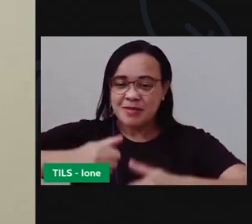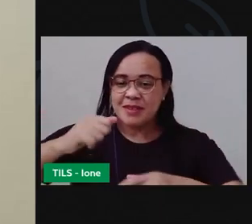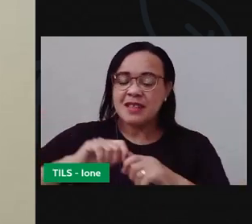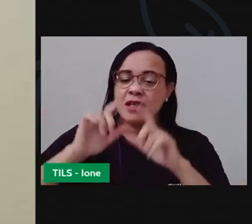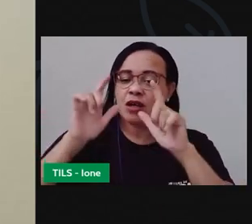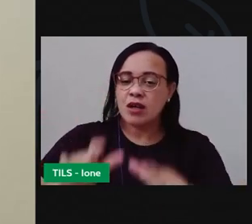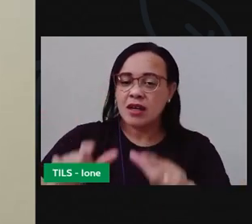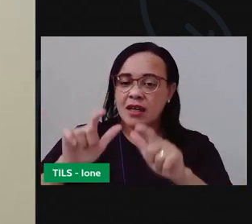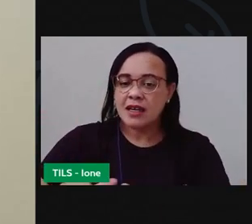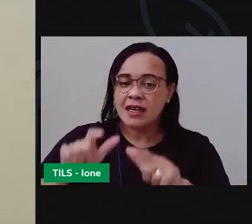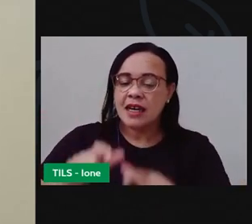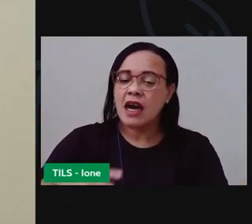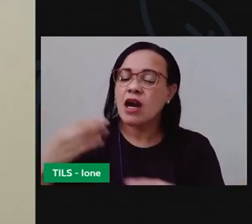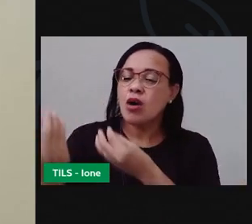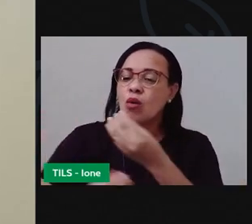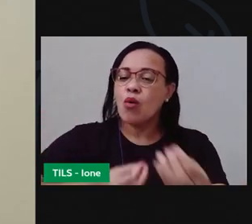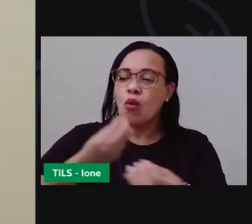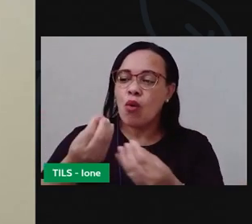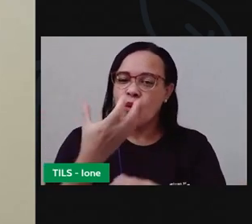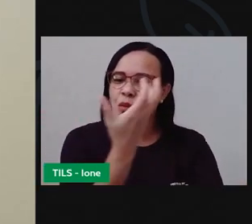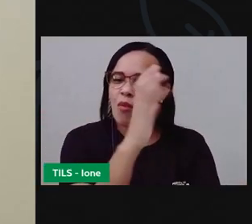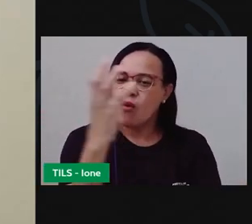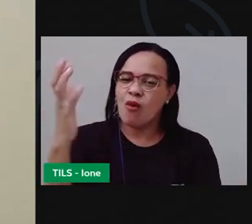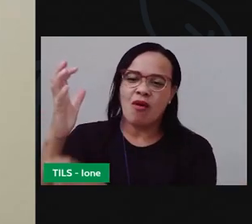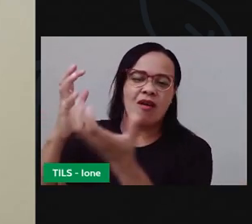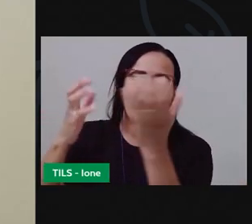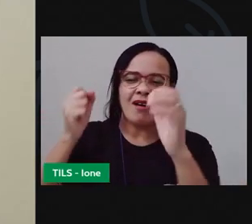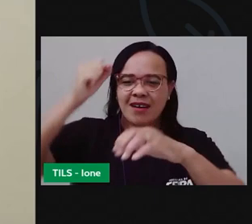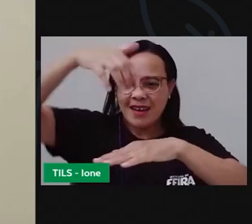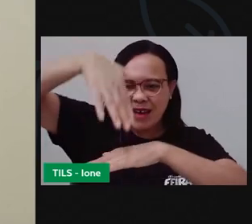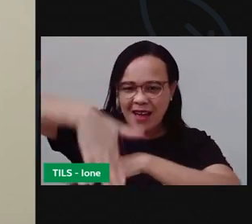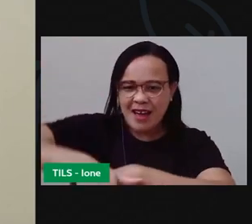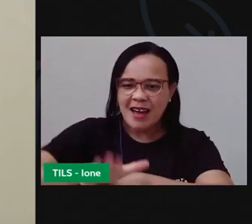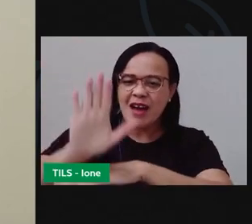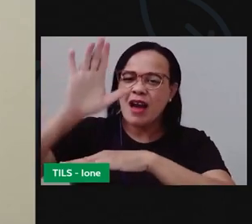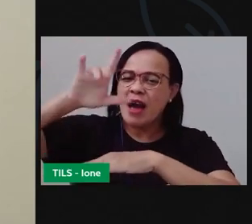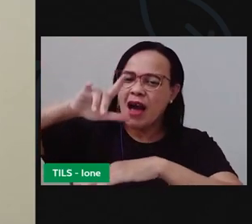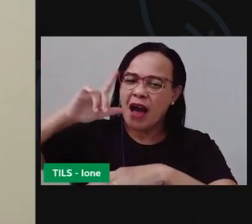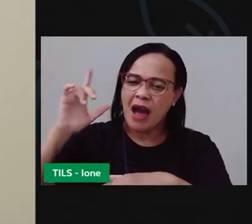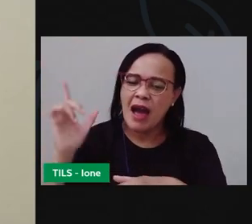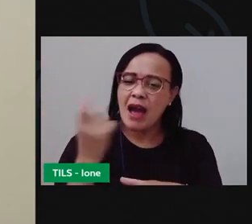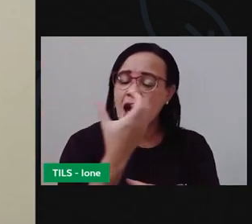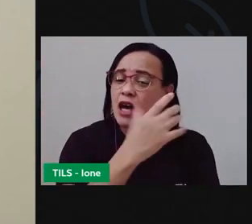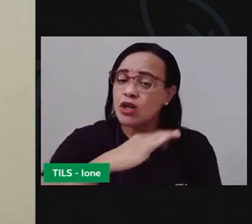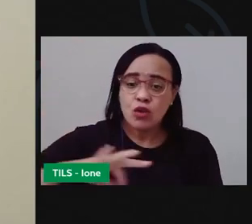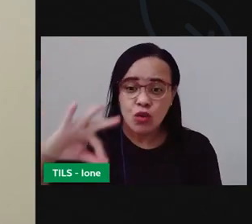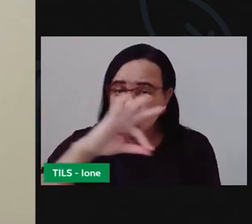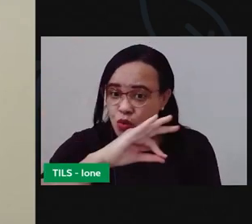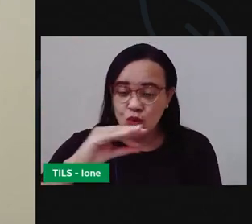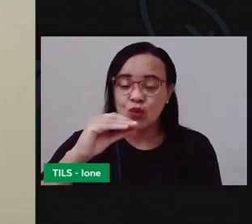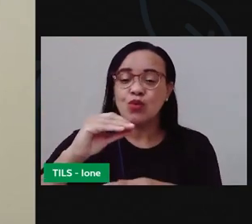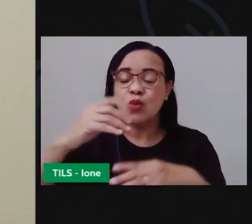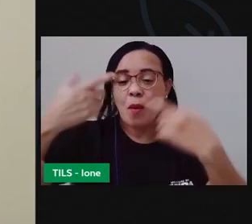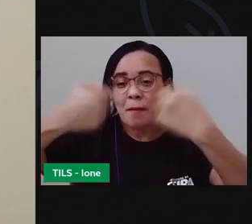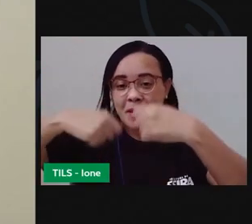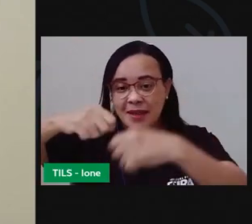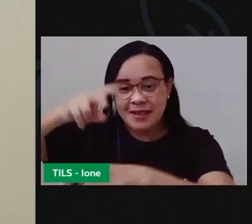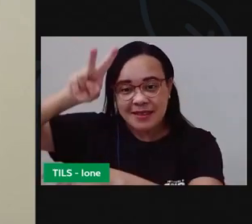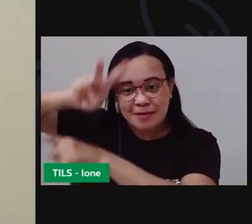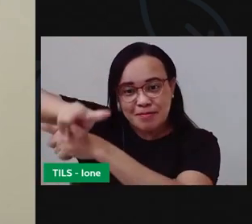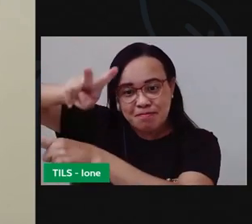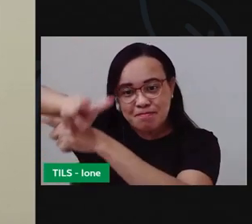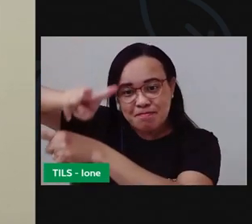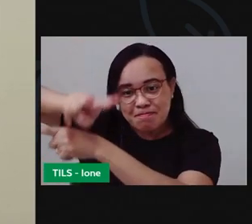sobre a necessidade de cuidar, de proteger. Essa semana, crianças, que a gente está, foi essa